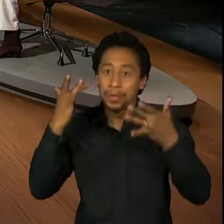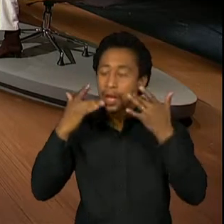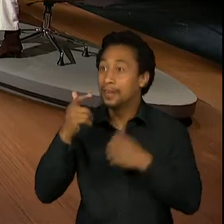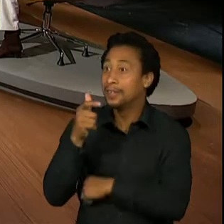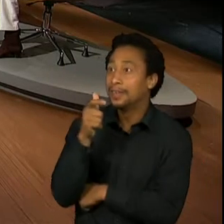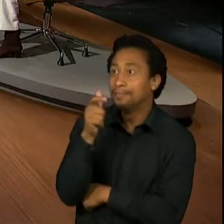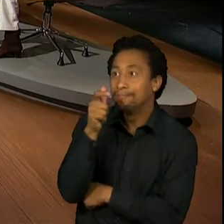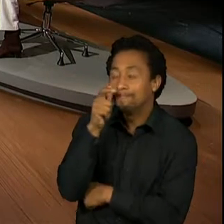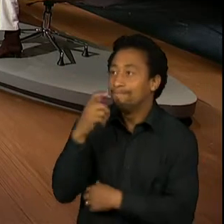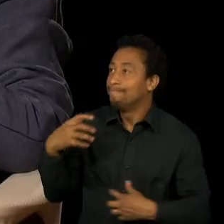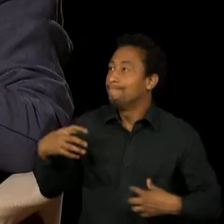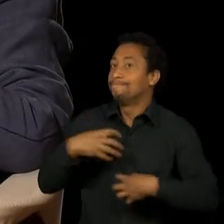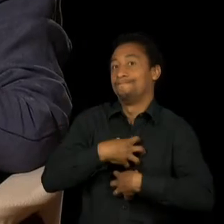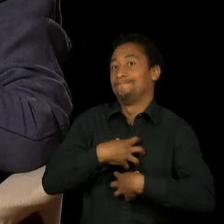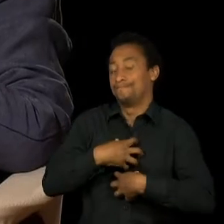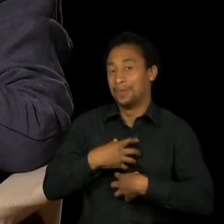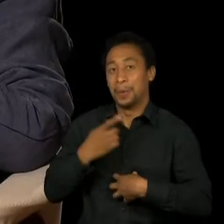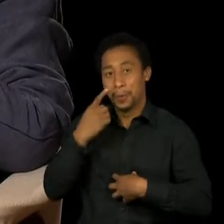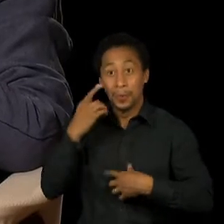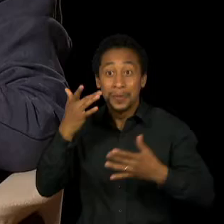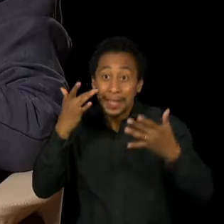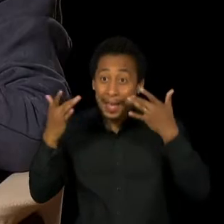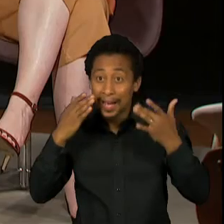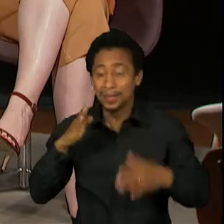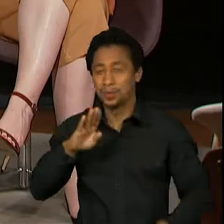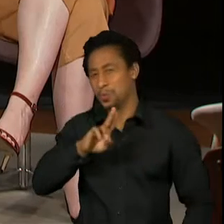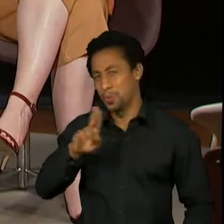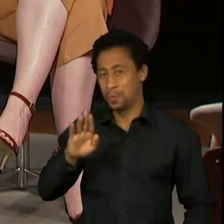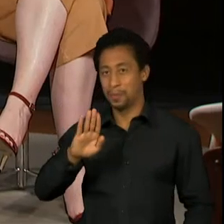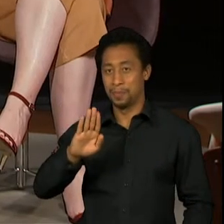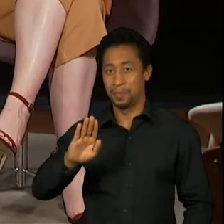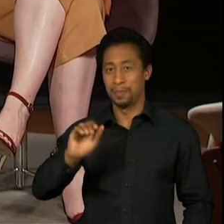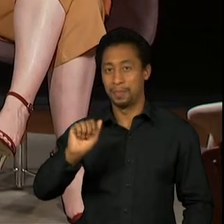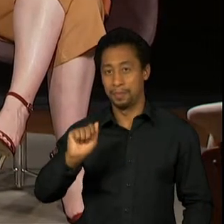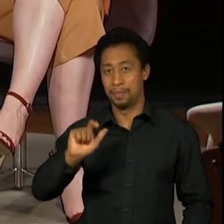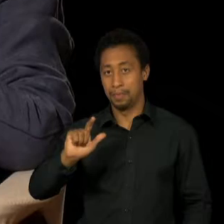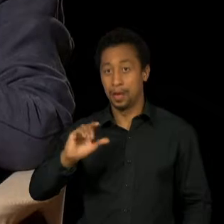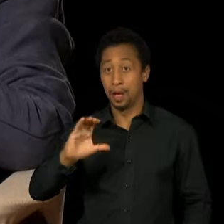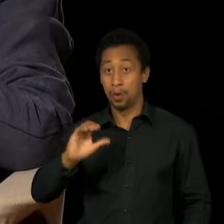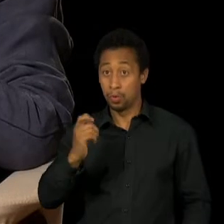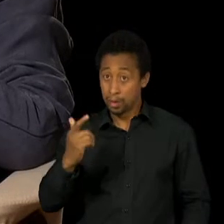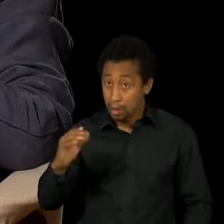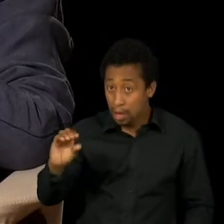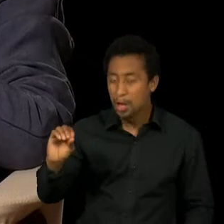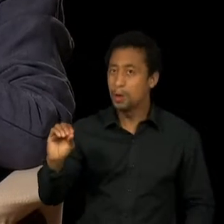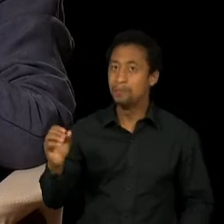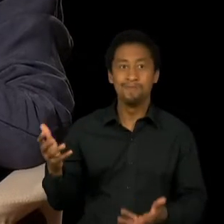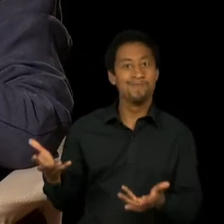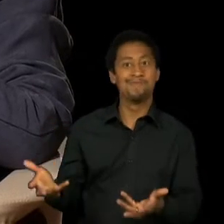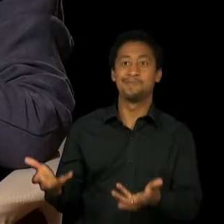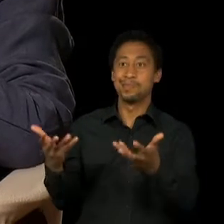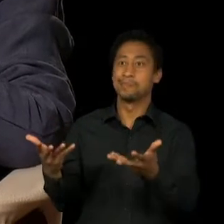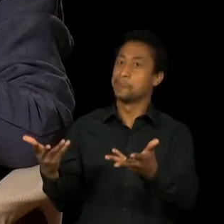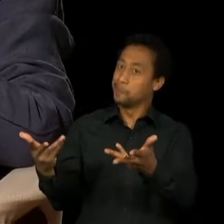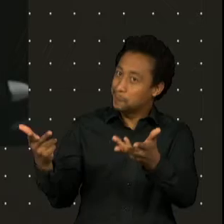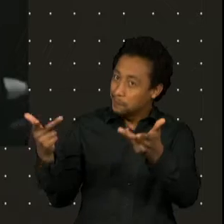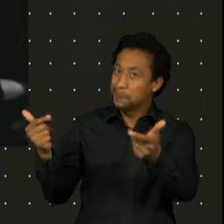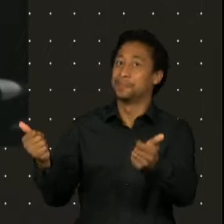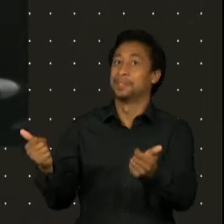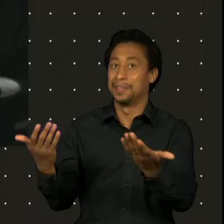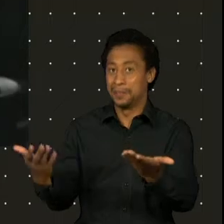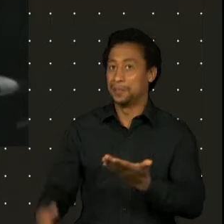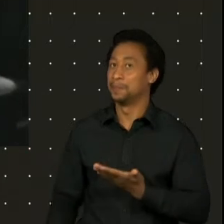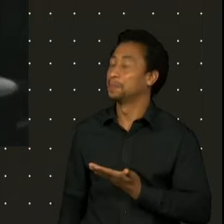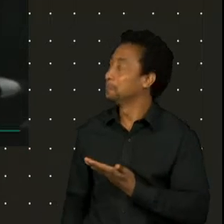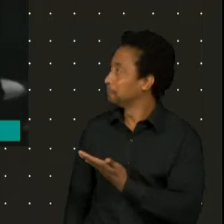foi o Balcão, do Vitor Garcia. Aquela encenação foi absolutamente incrível, acho que é inovadora até hoje. Com